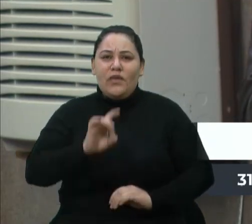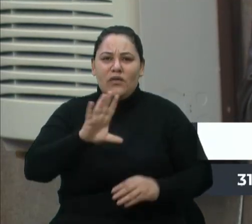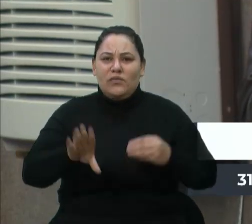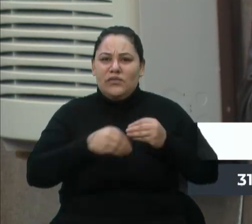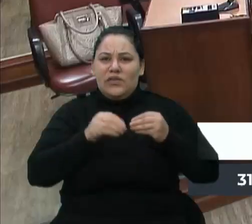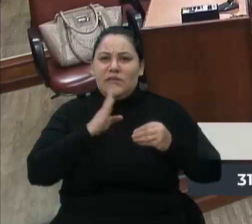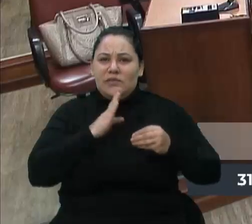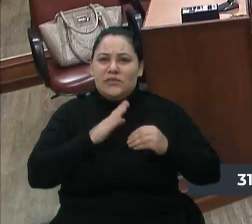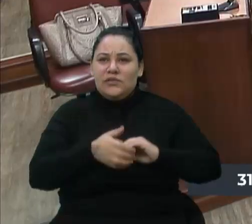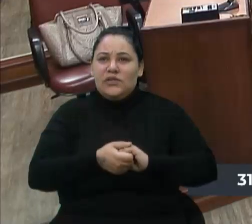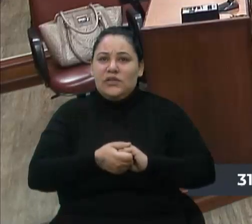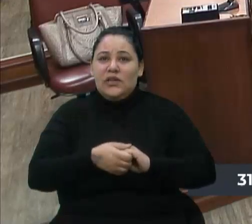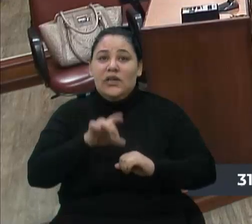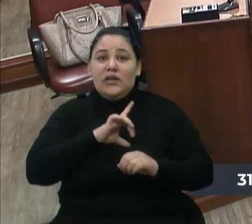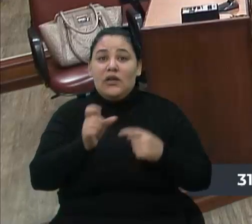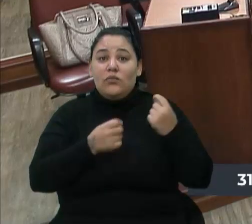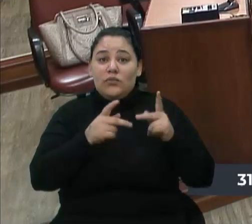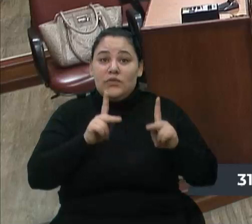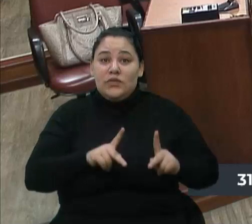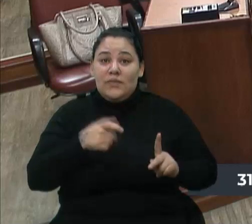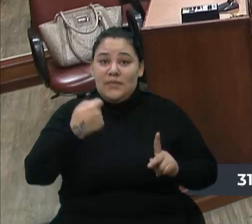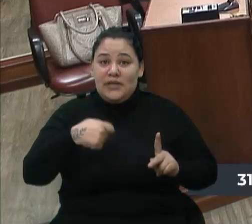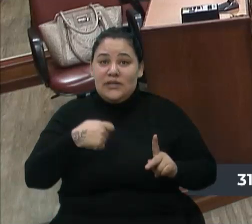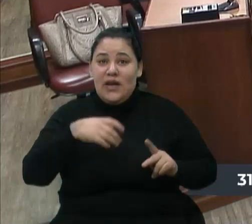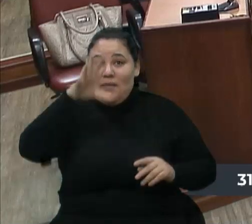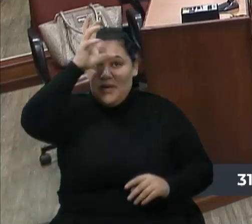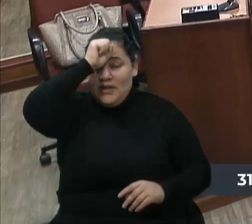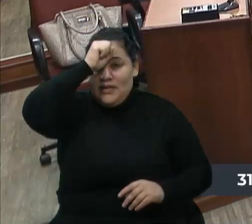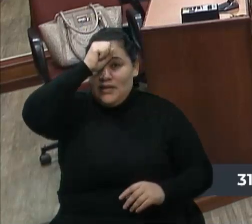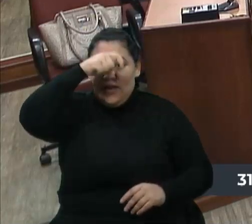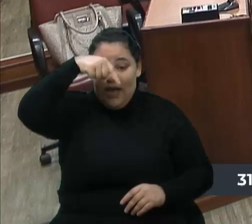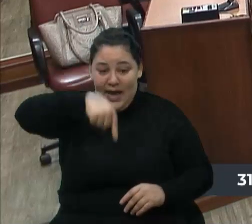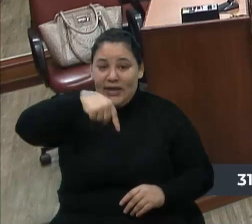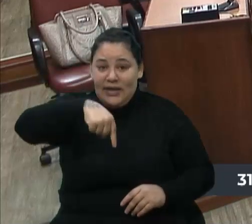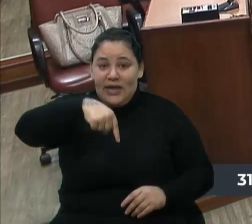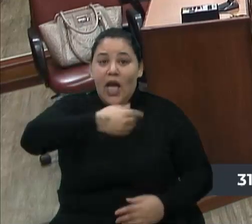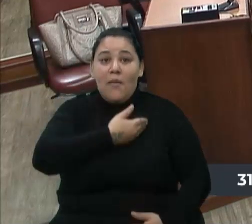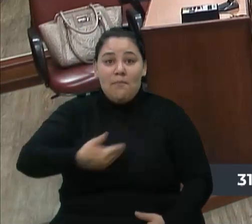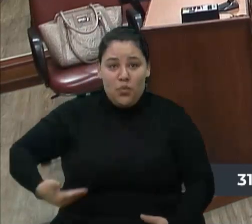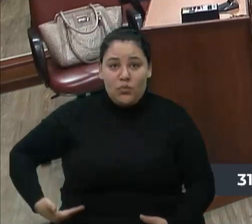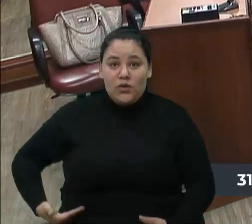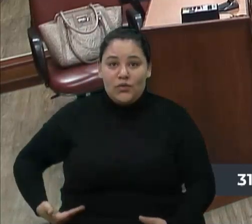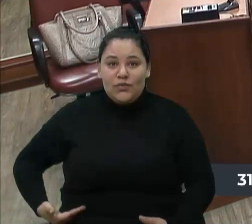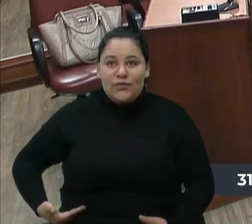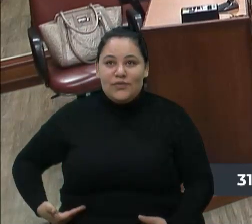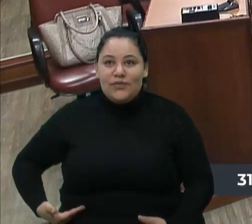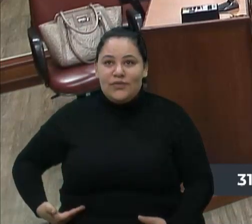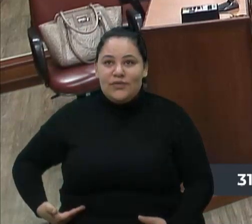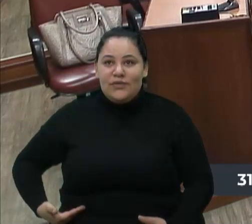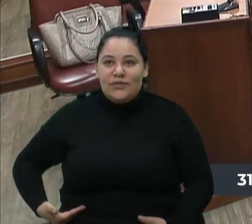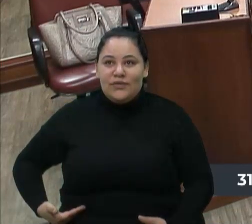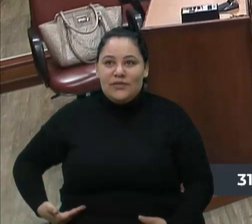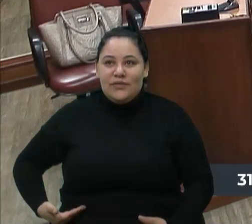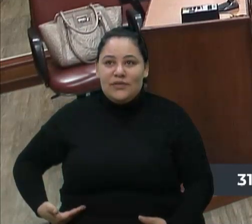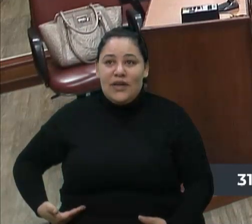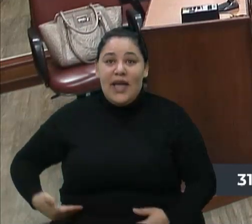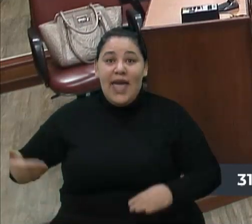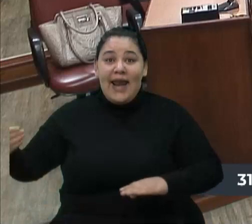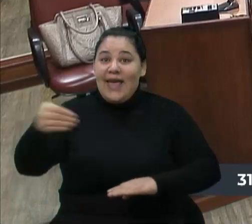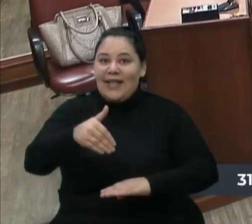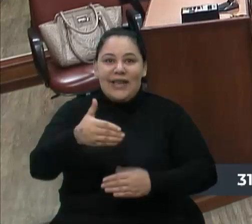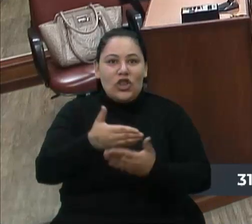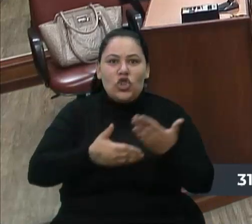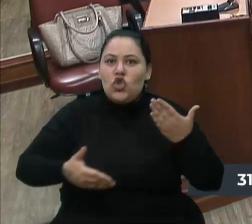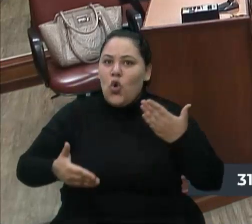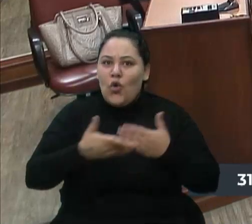algumas pessoas teriam que aprender com essa casa. Essa casa é pública e ela recebe todos, todos, em todas as